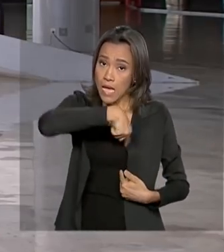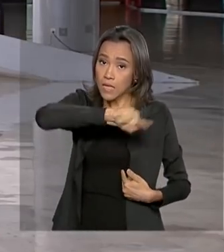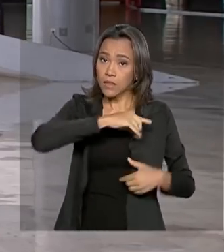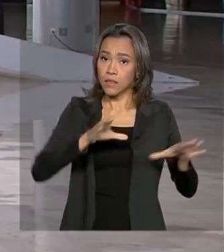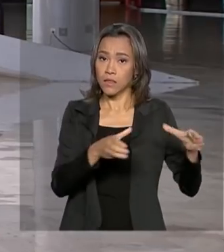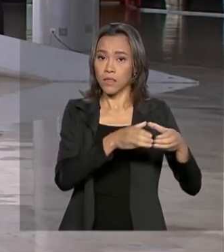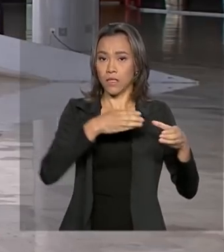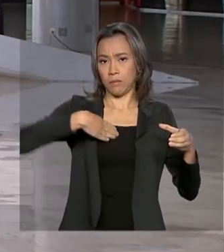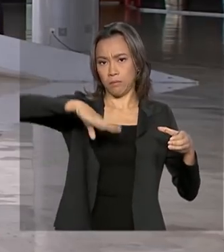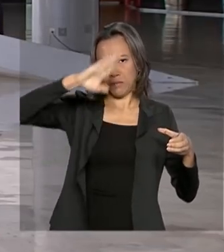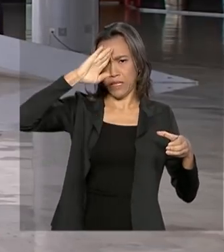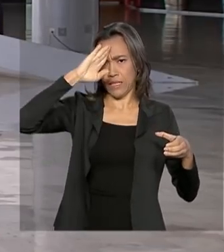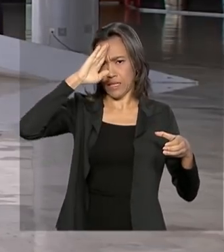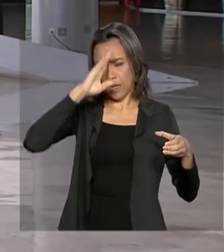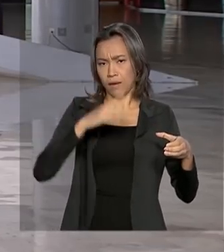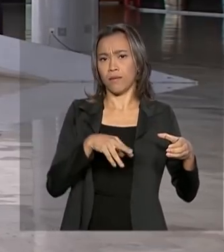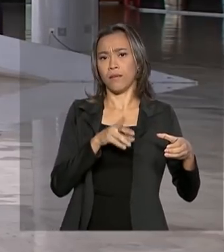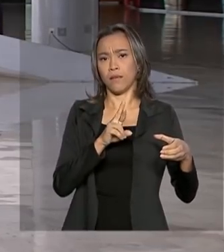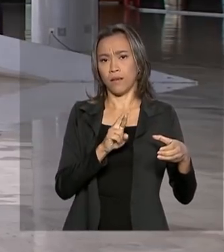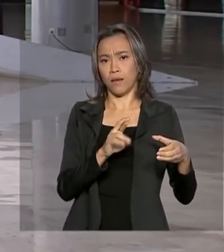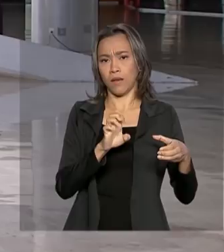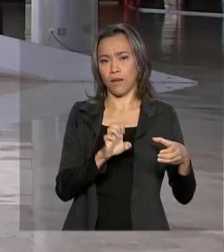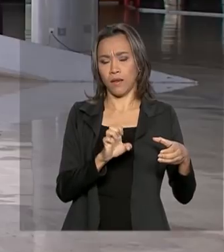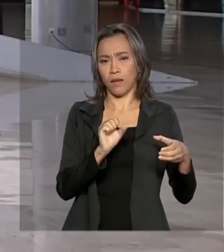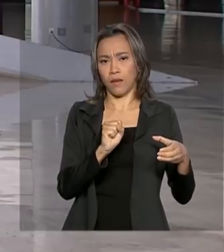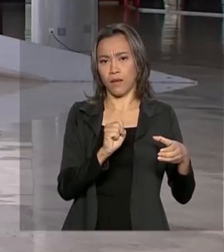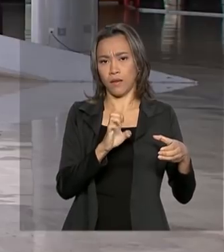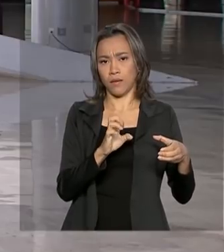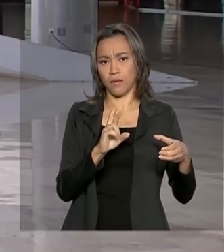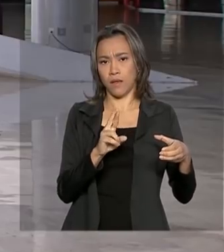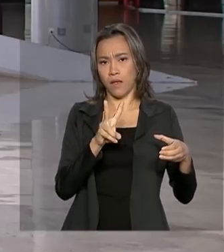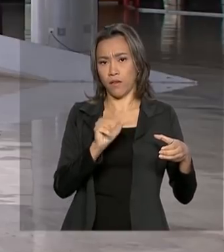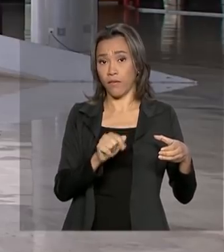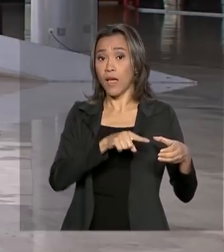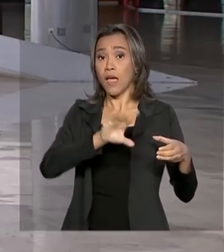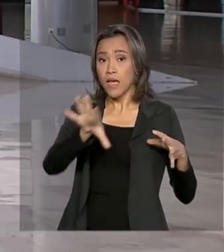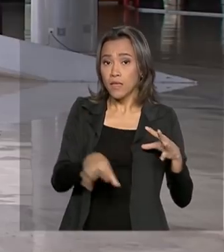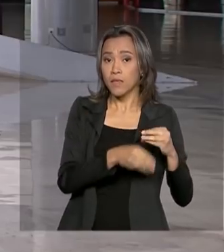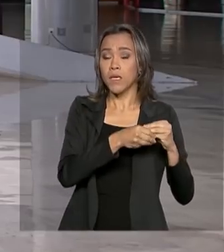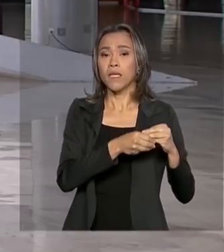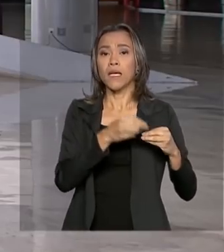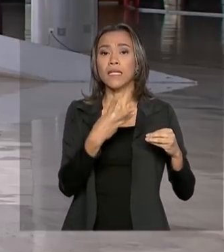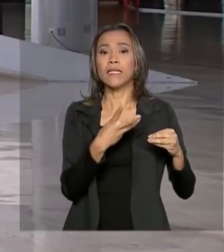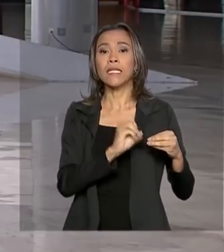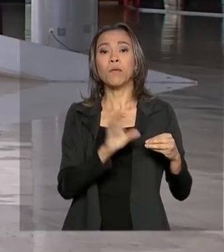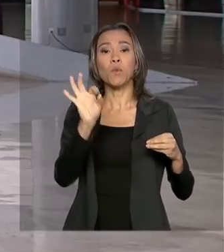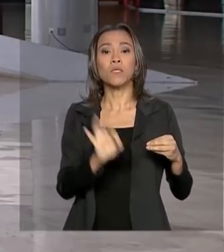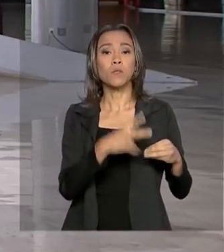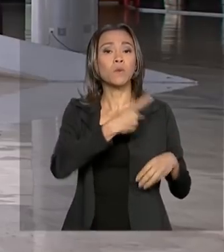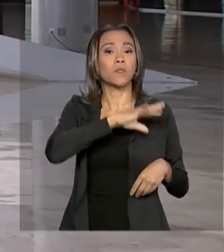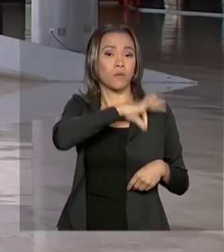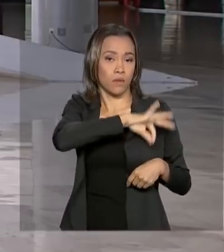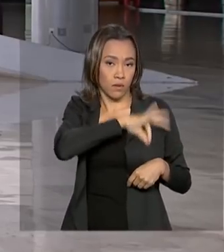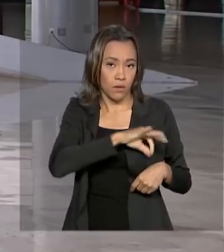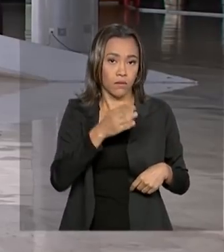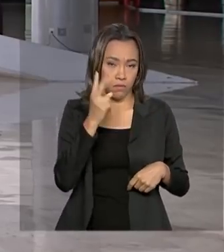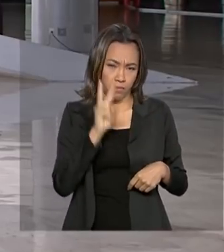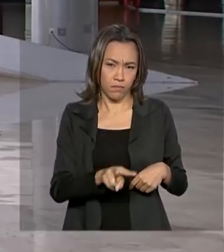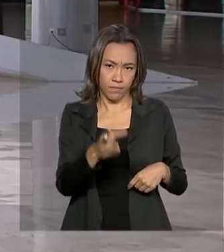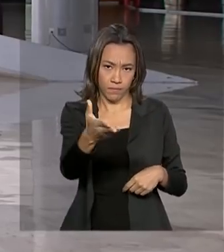receberiam mais 30%, um adicional de 30% na remuneração. Vamos ver.